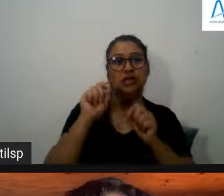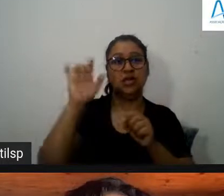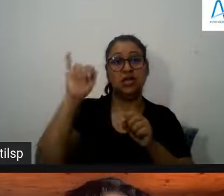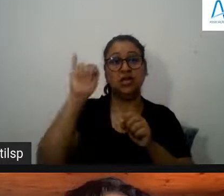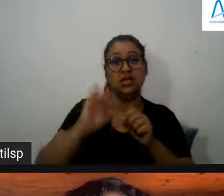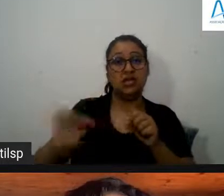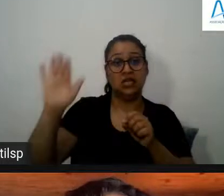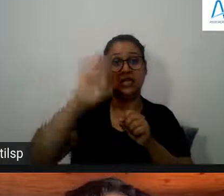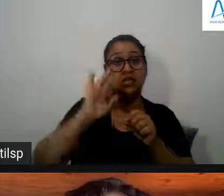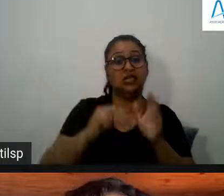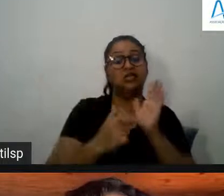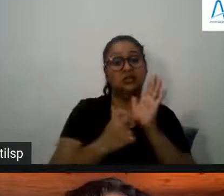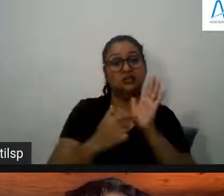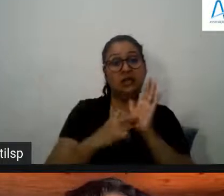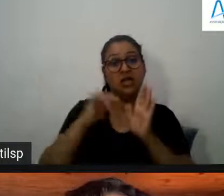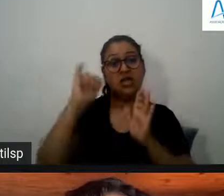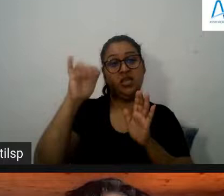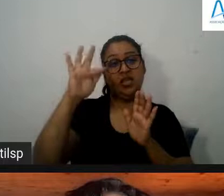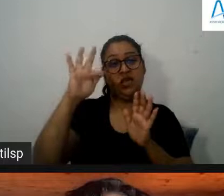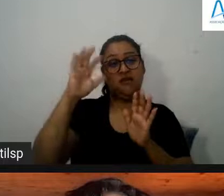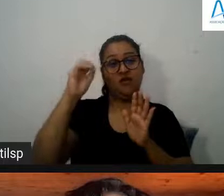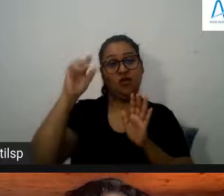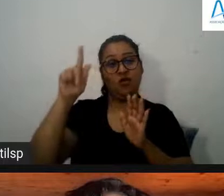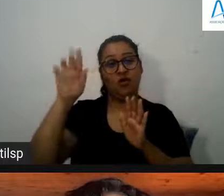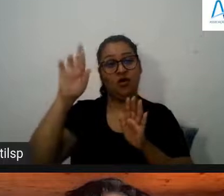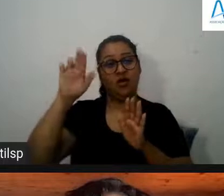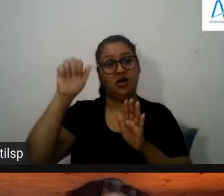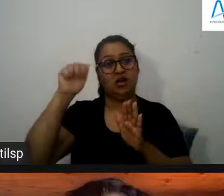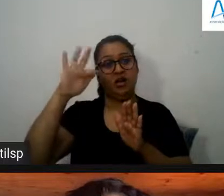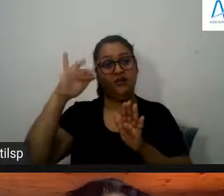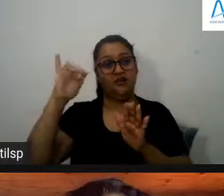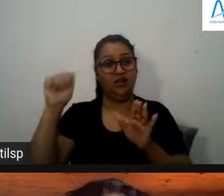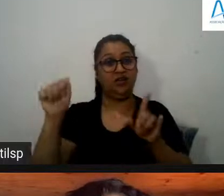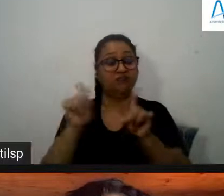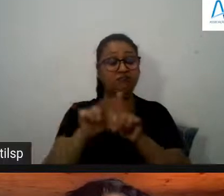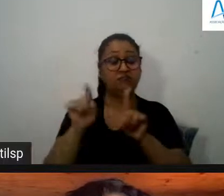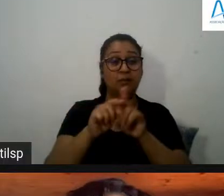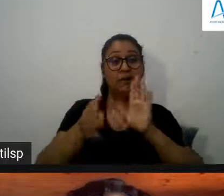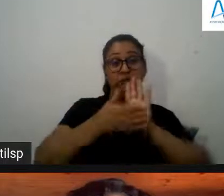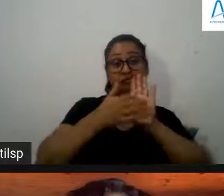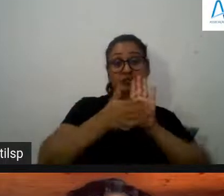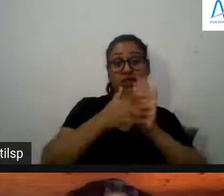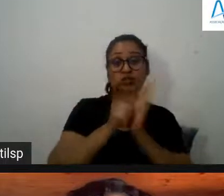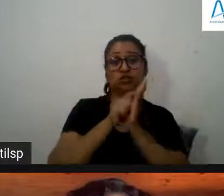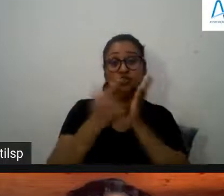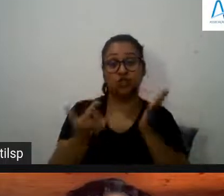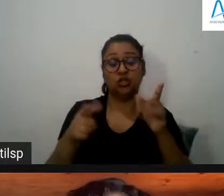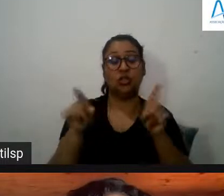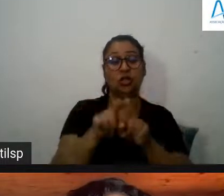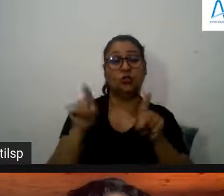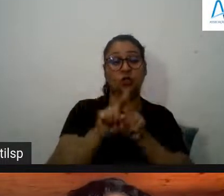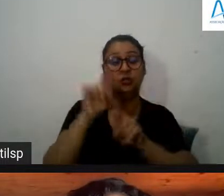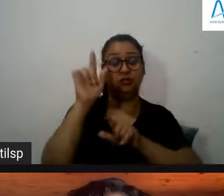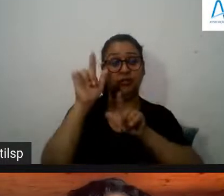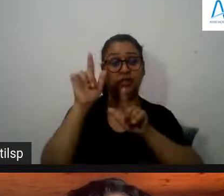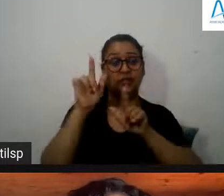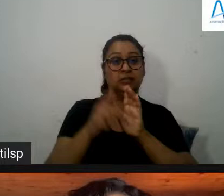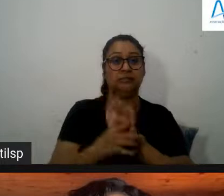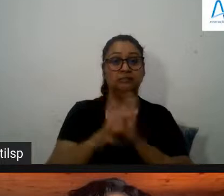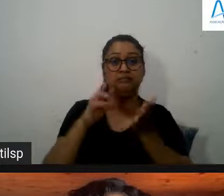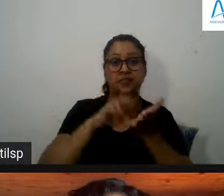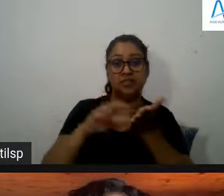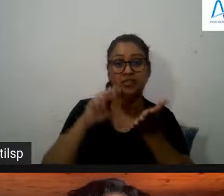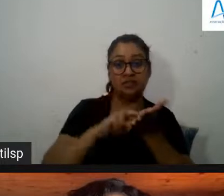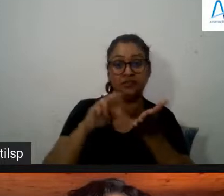a infografia a infografia até ocupar páginas vê-se nas revistas vê nos jornais a mim apetece-me dizer mais do que